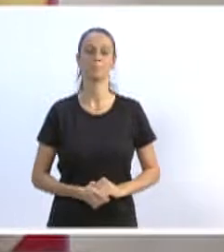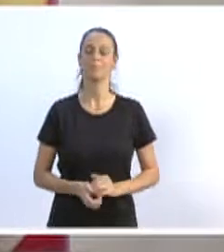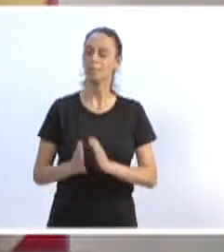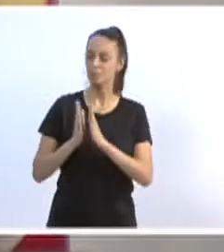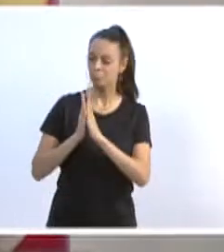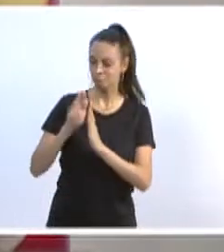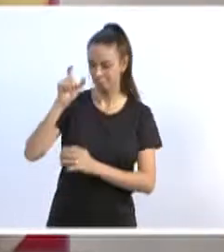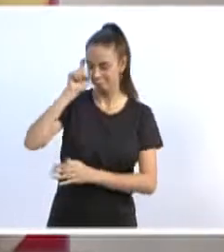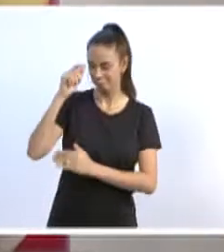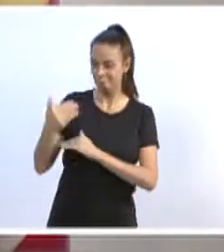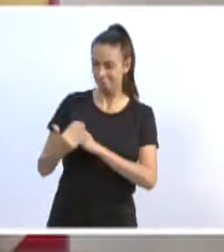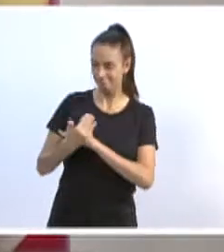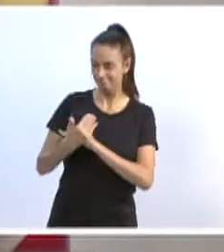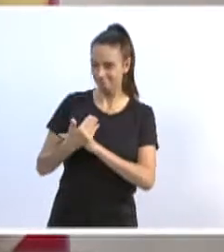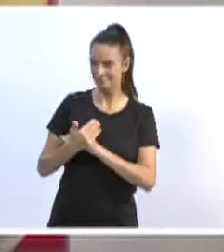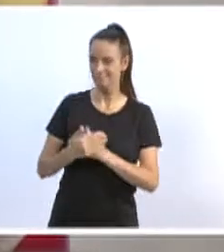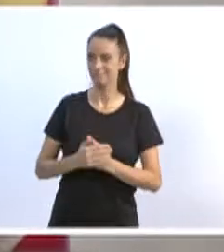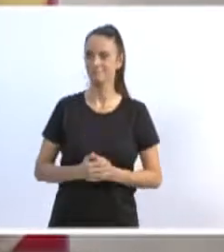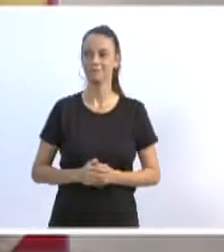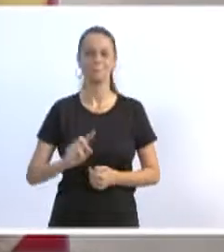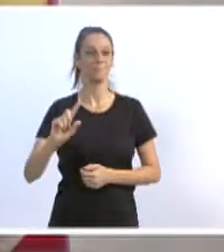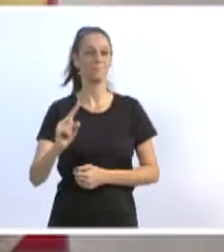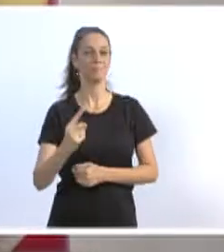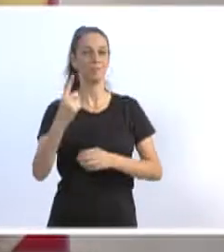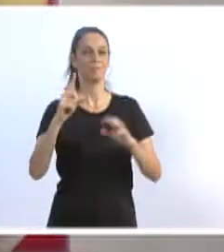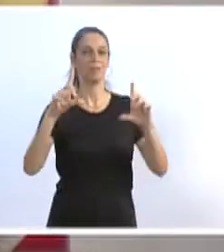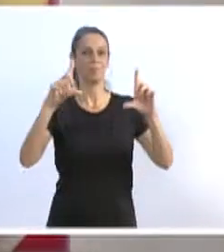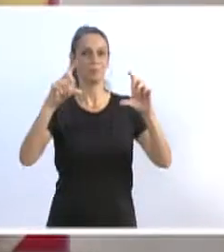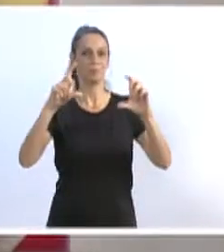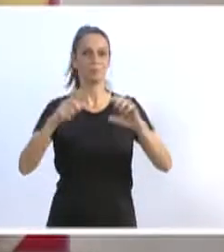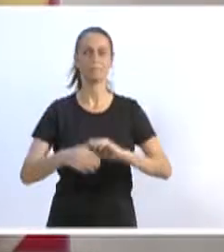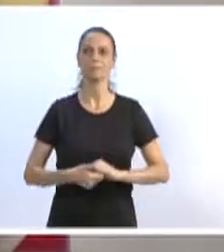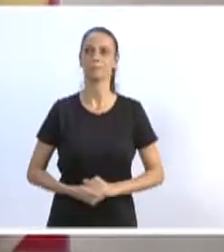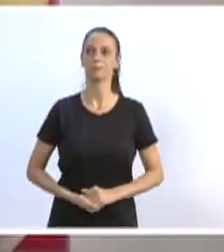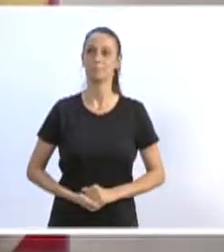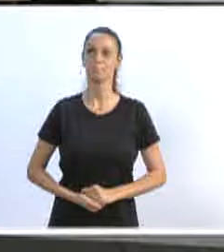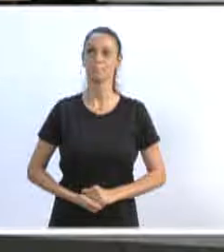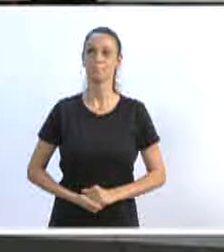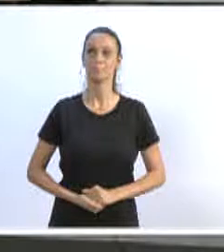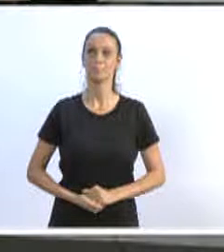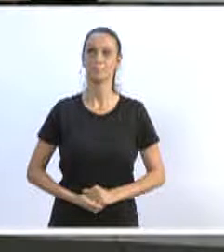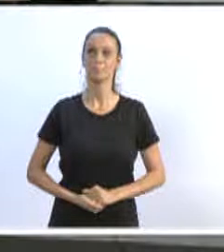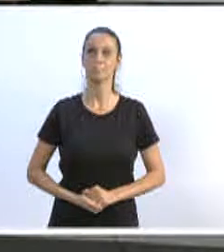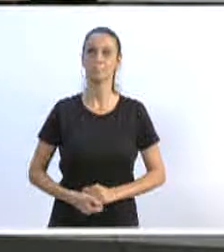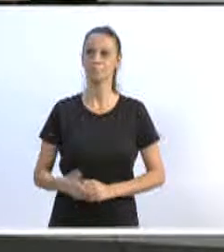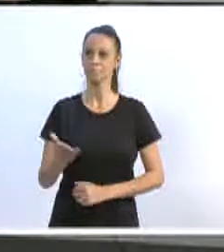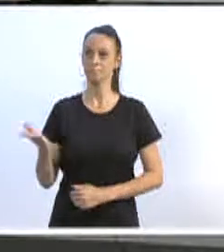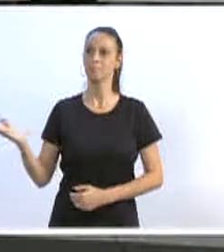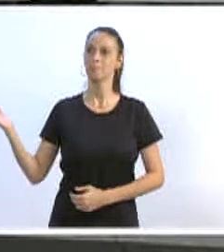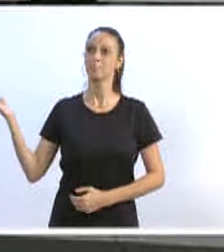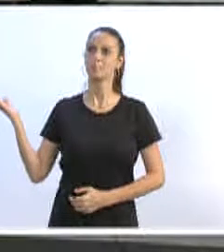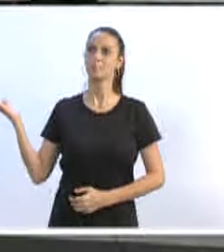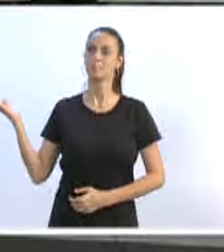por gentileza? A primeira foto que está ali à disposição para ser mostrada,